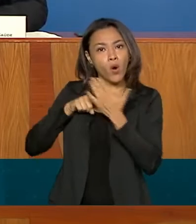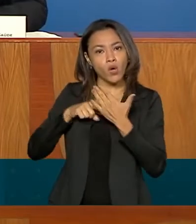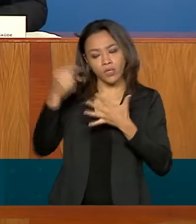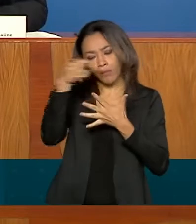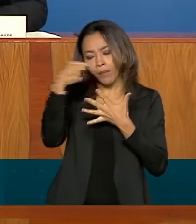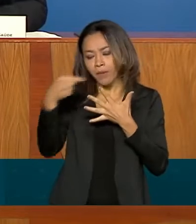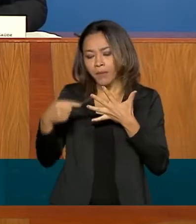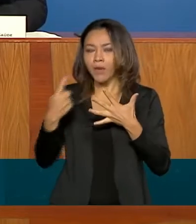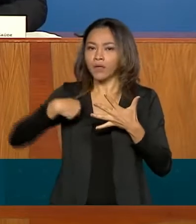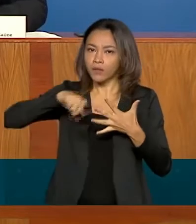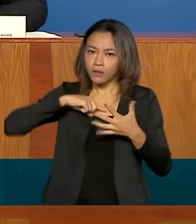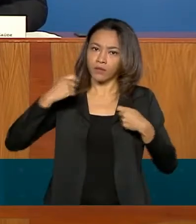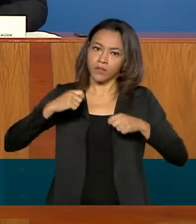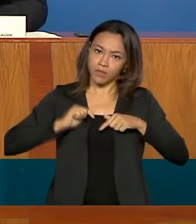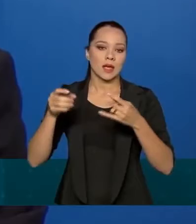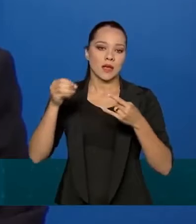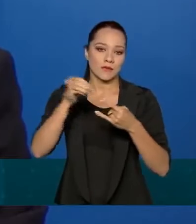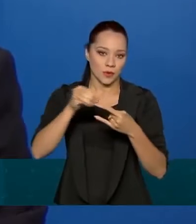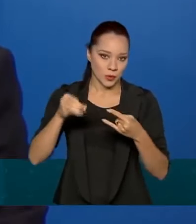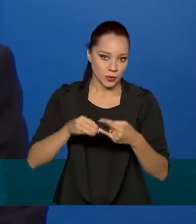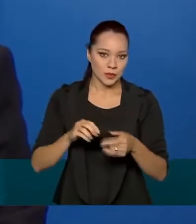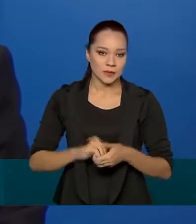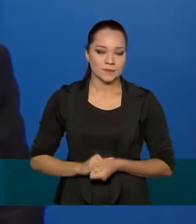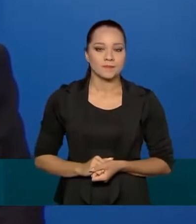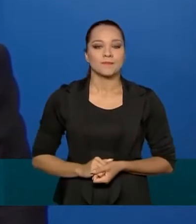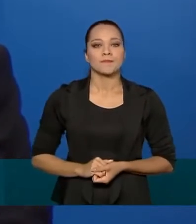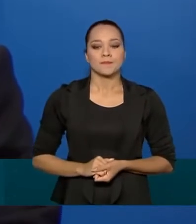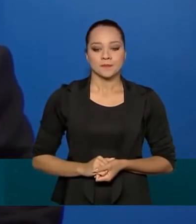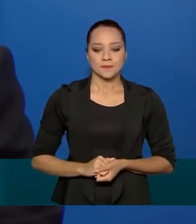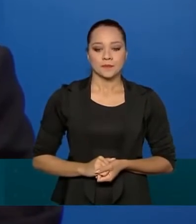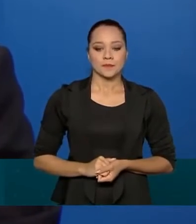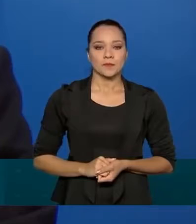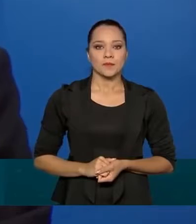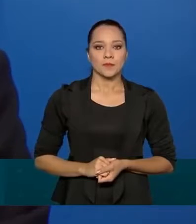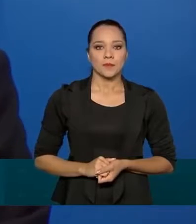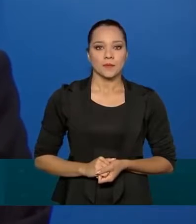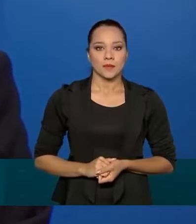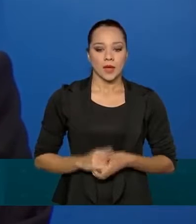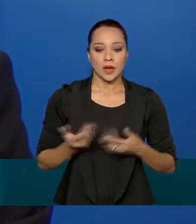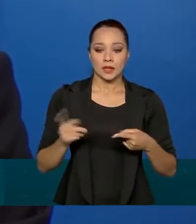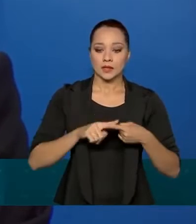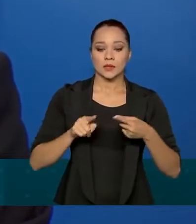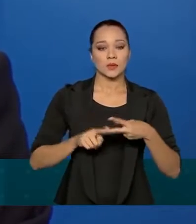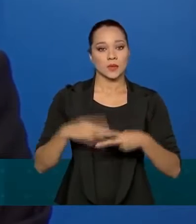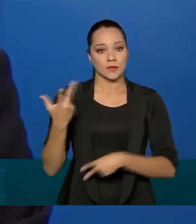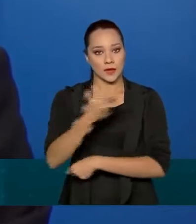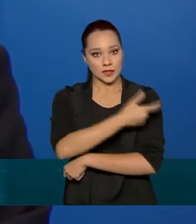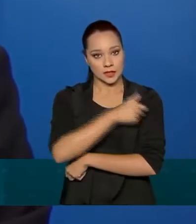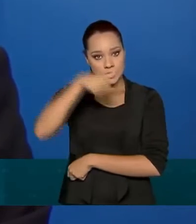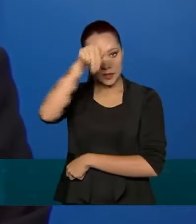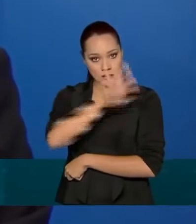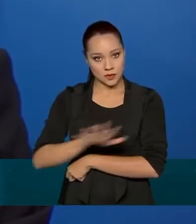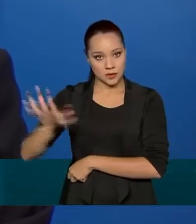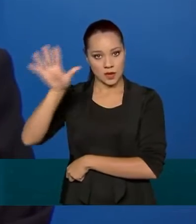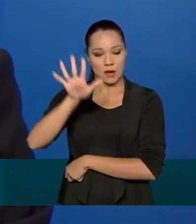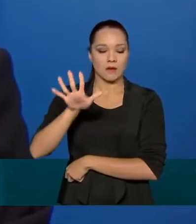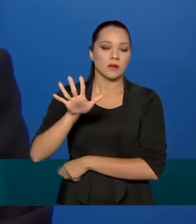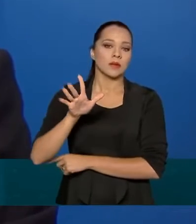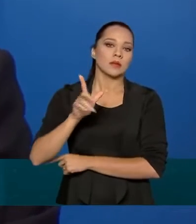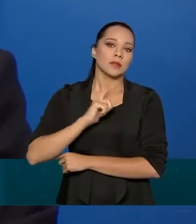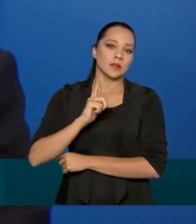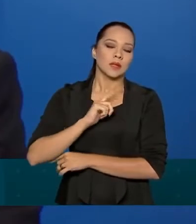e da Fiocruz. Bom, além dessas duas vacinas nacionais, como os senhores sabem, nós temos